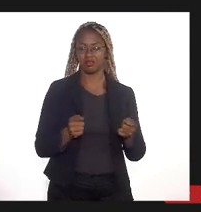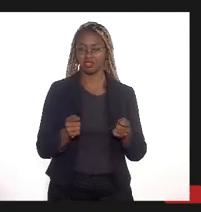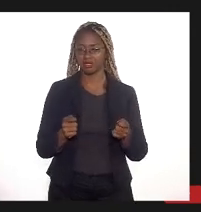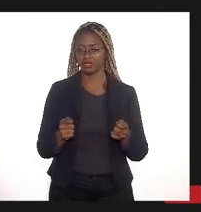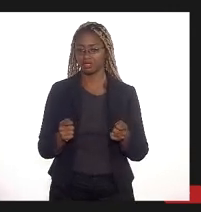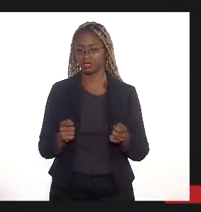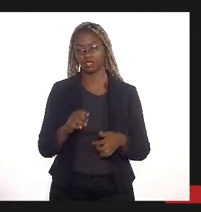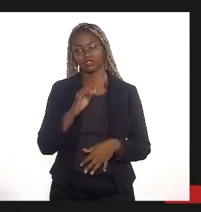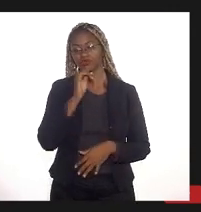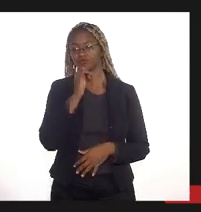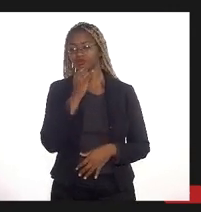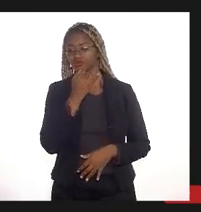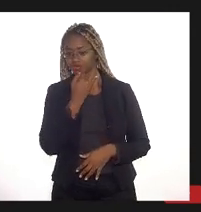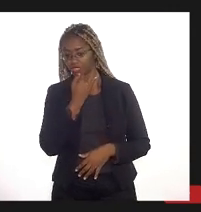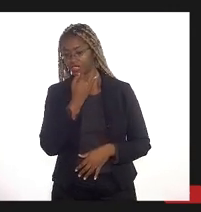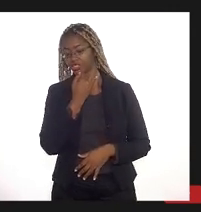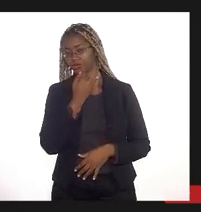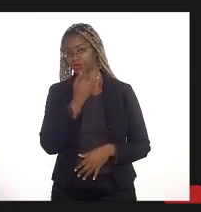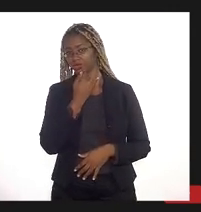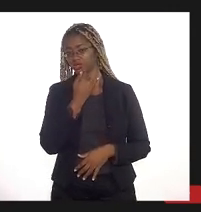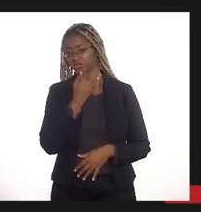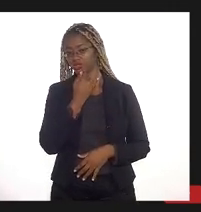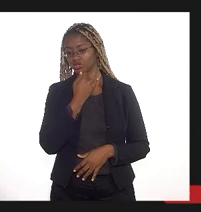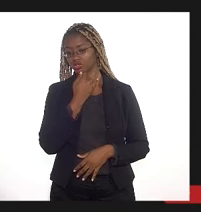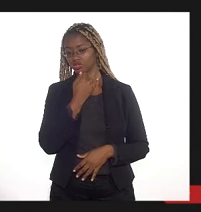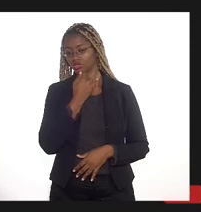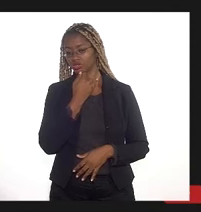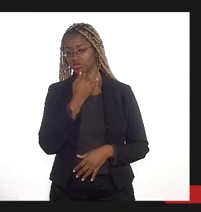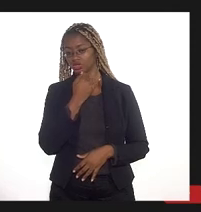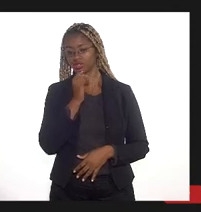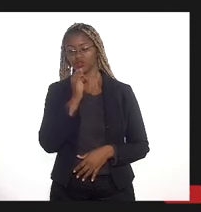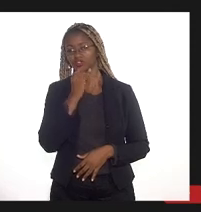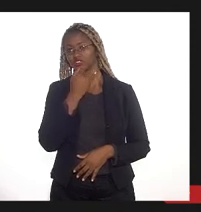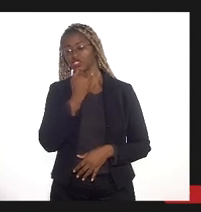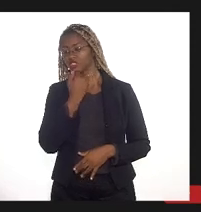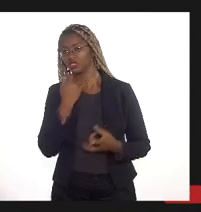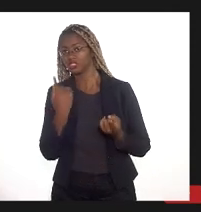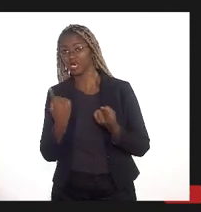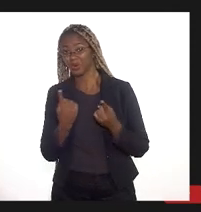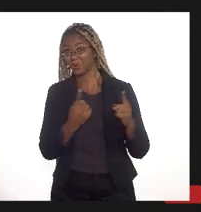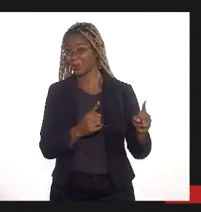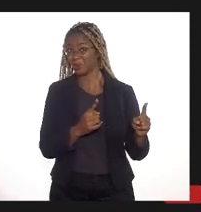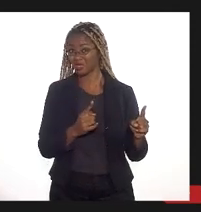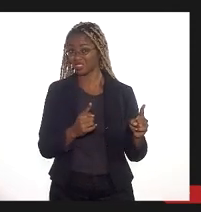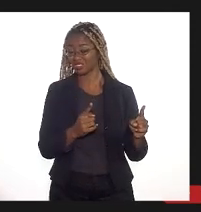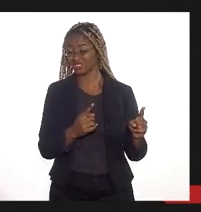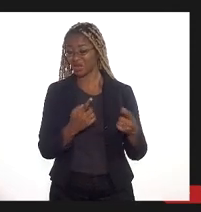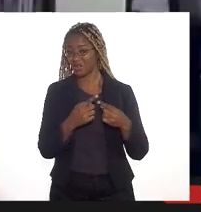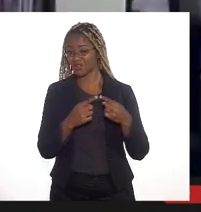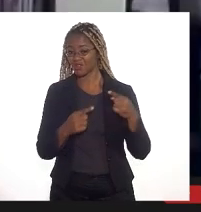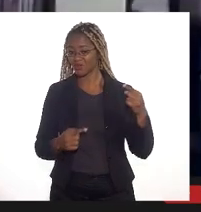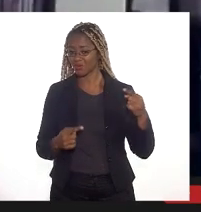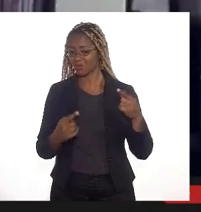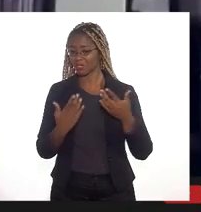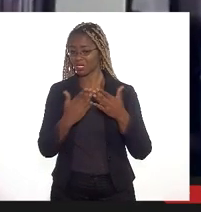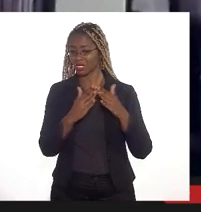infelizmente vão totalmente contra a habitação